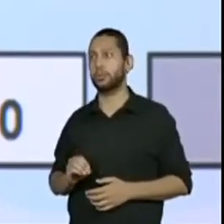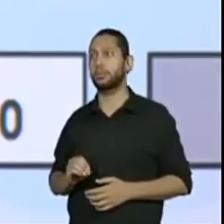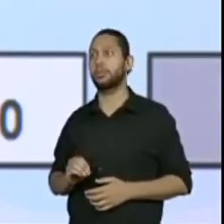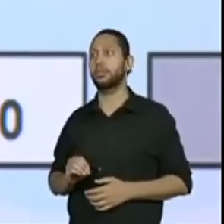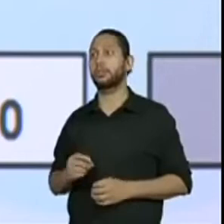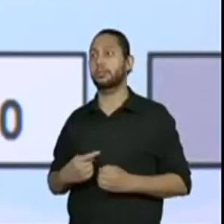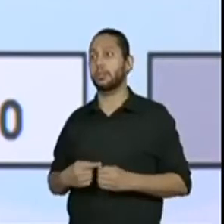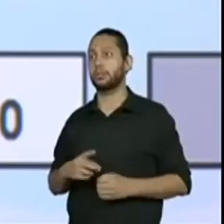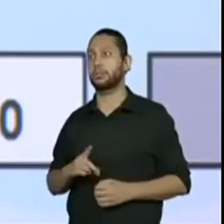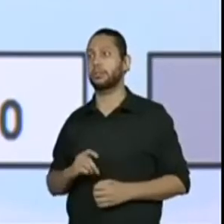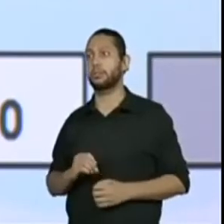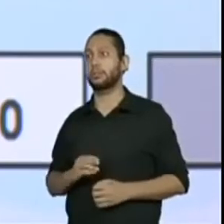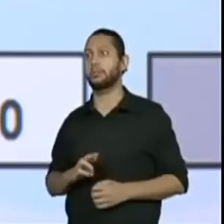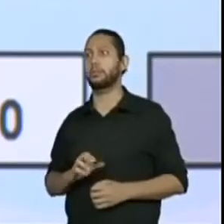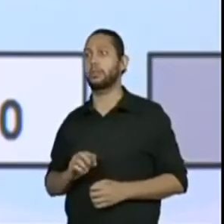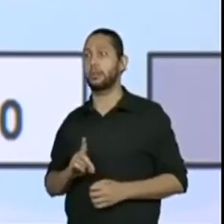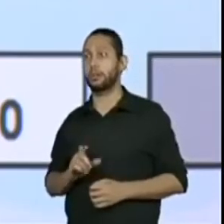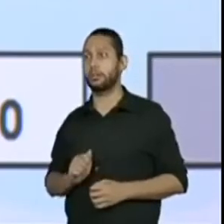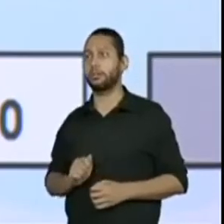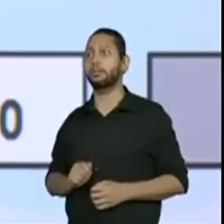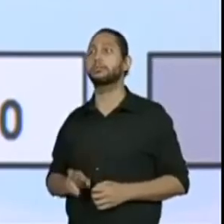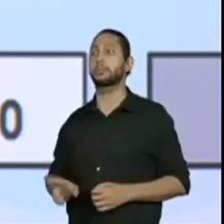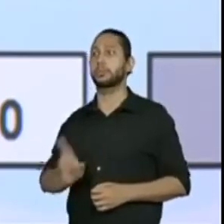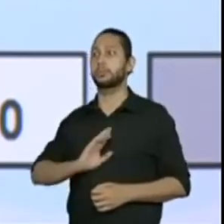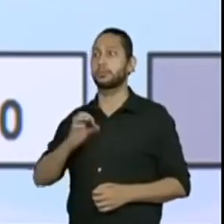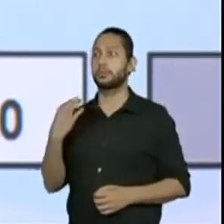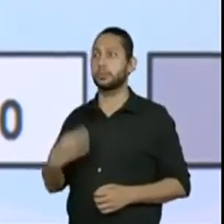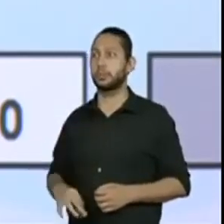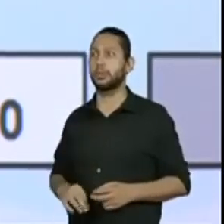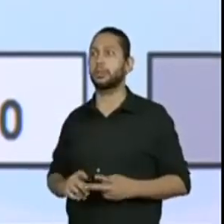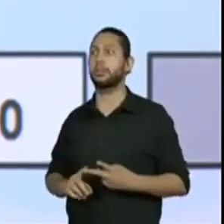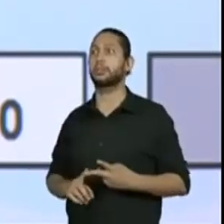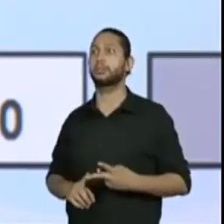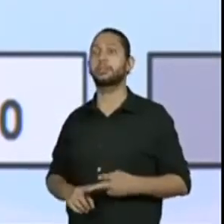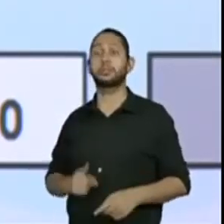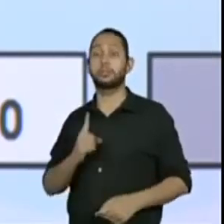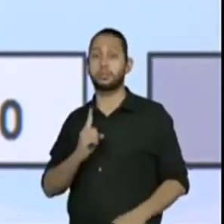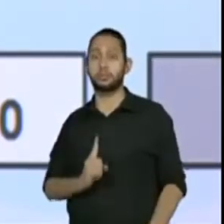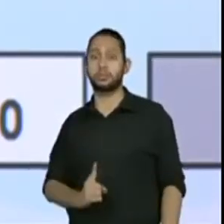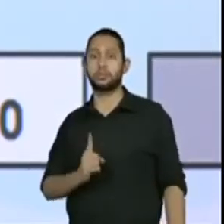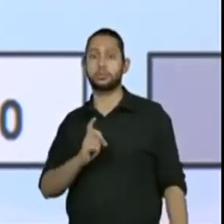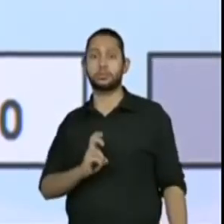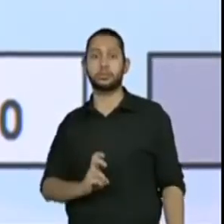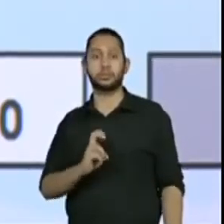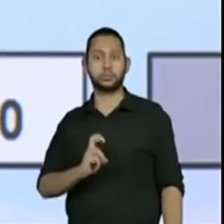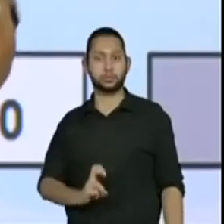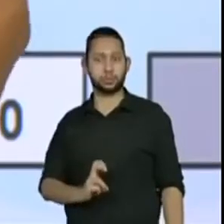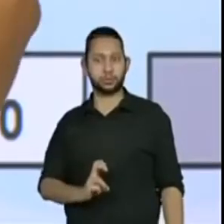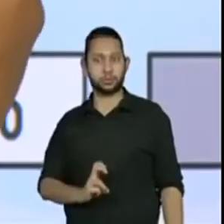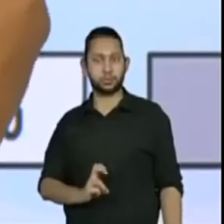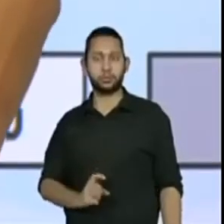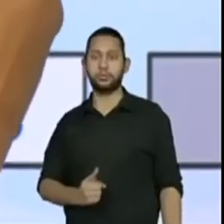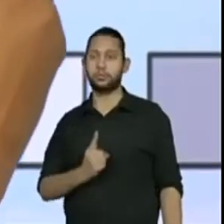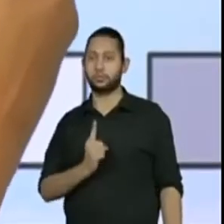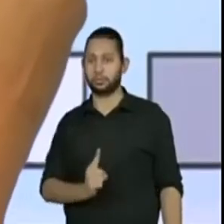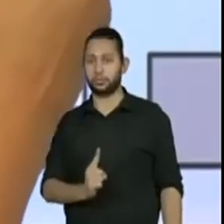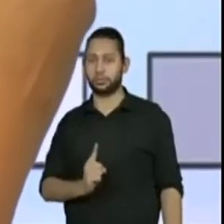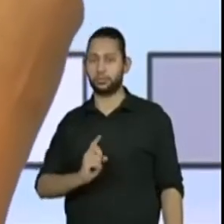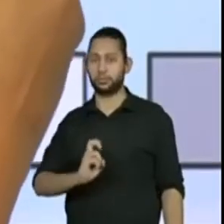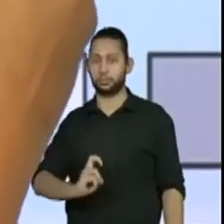uma galera, a professora Noêmia, a professora Valéria, estão dizendo 155. Eu vou aqui preencher já para vocês.